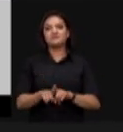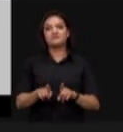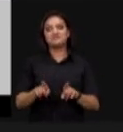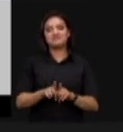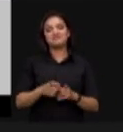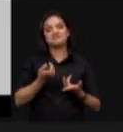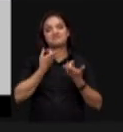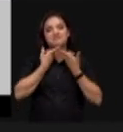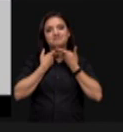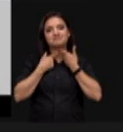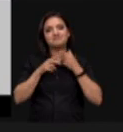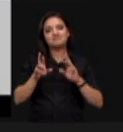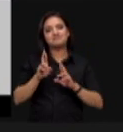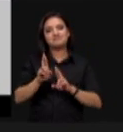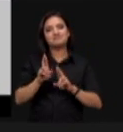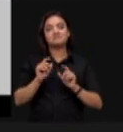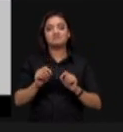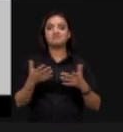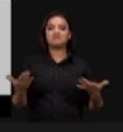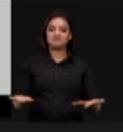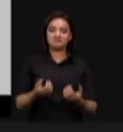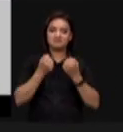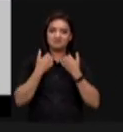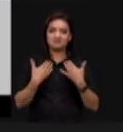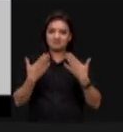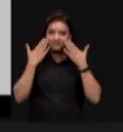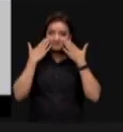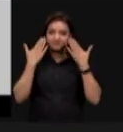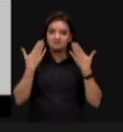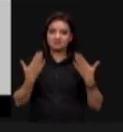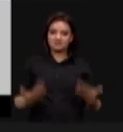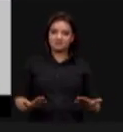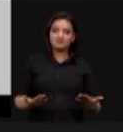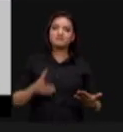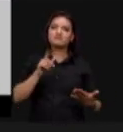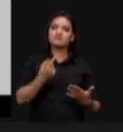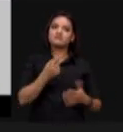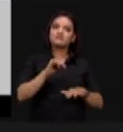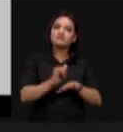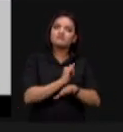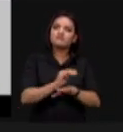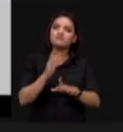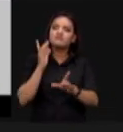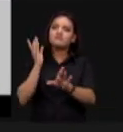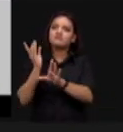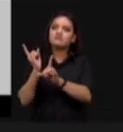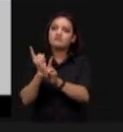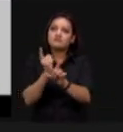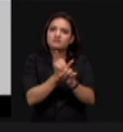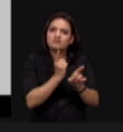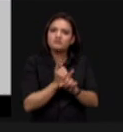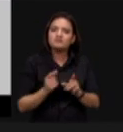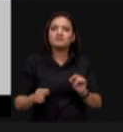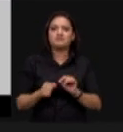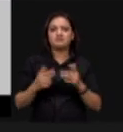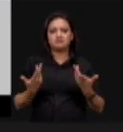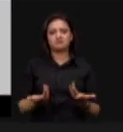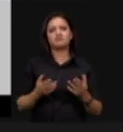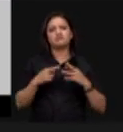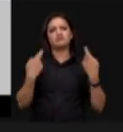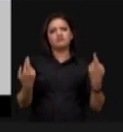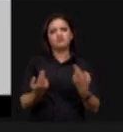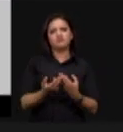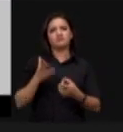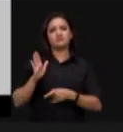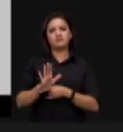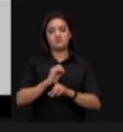votos de que esta seja uma de várias destas formas de encontro que se está fazendo aqui hoje porque isto ajuda a